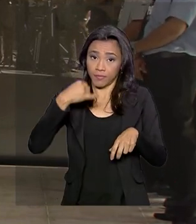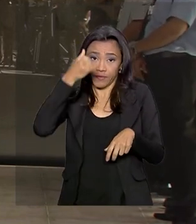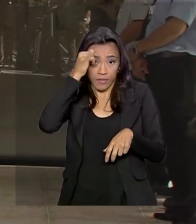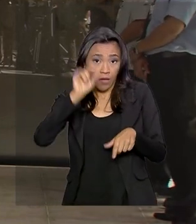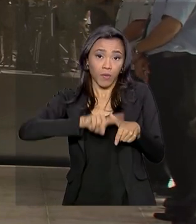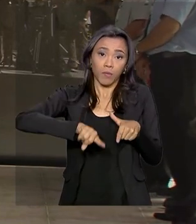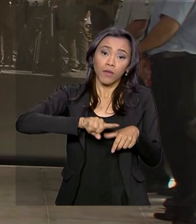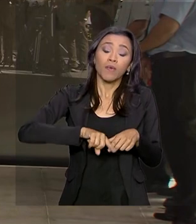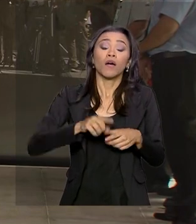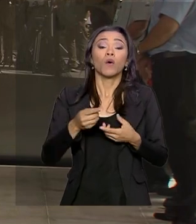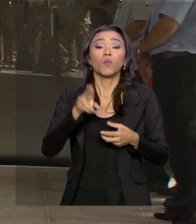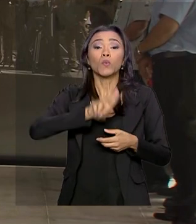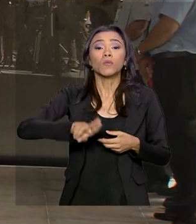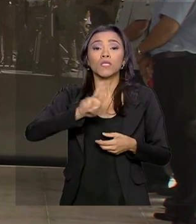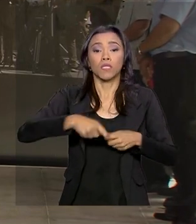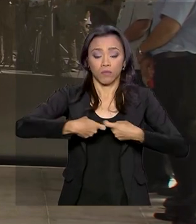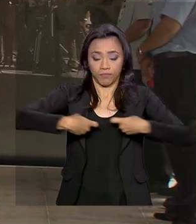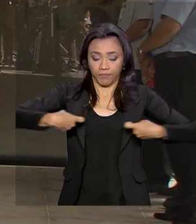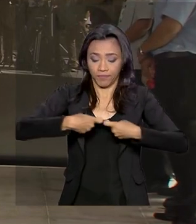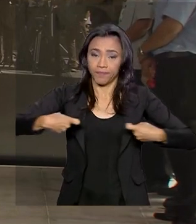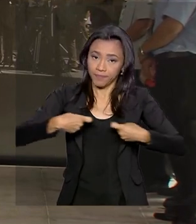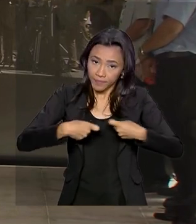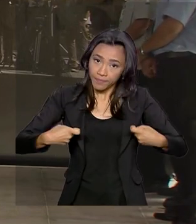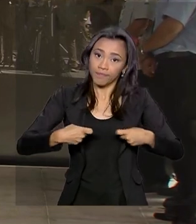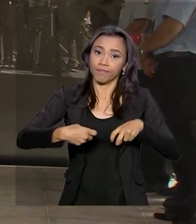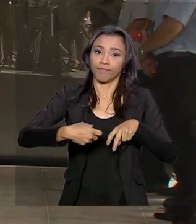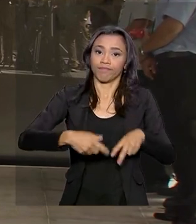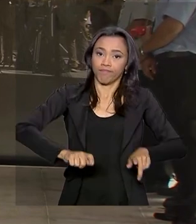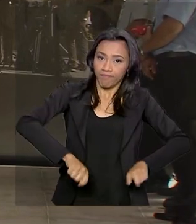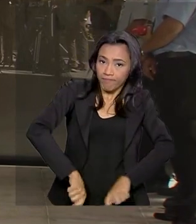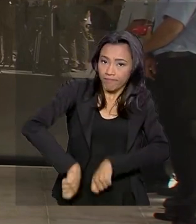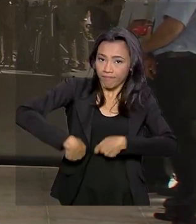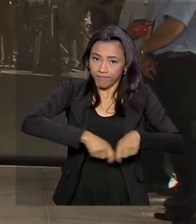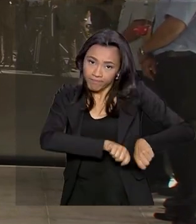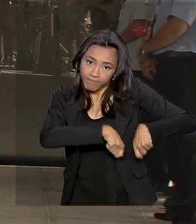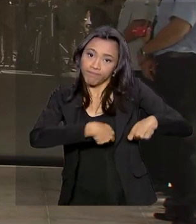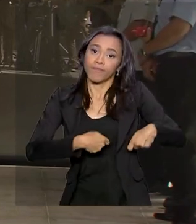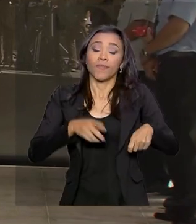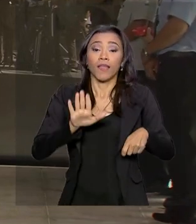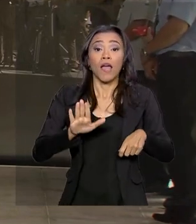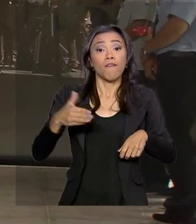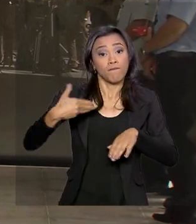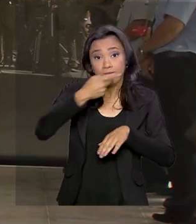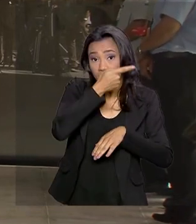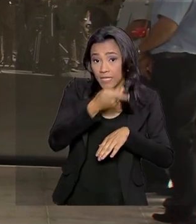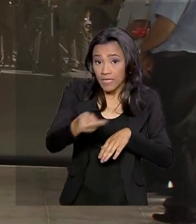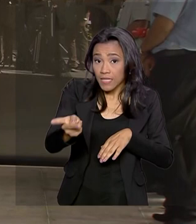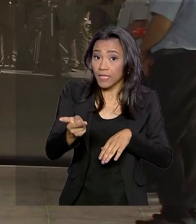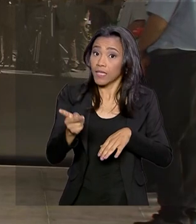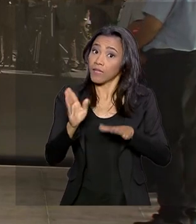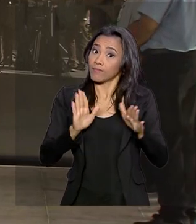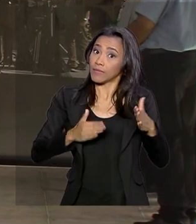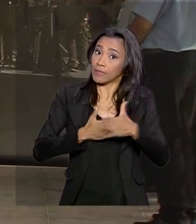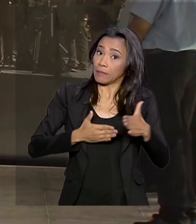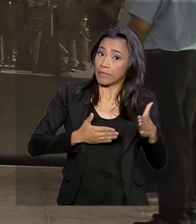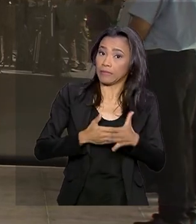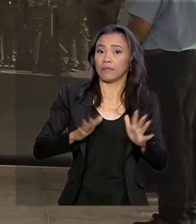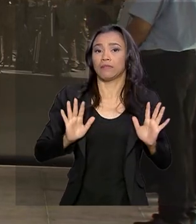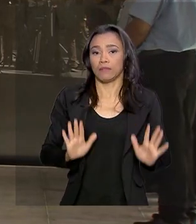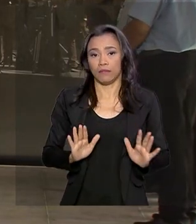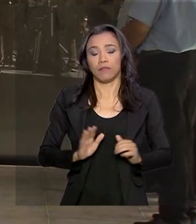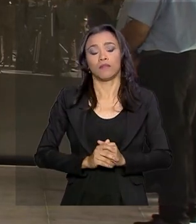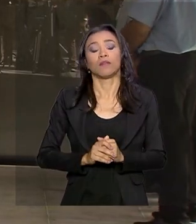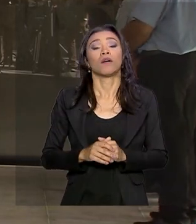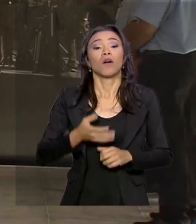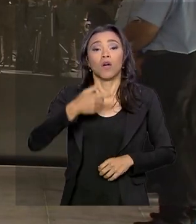o uso de medicação anticoagulante. As visitas seguem restritas. Segundo informações passadas pelo porta-voz da